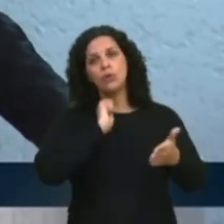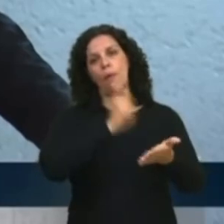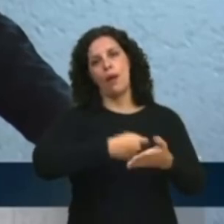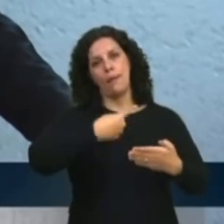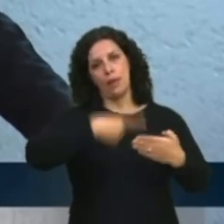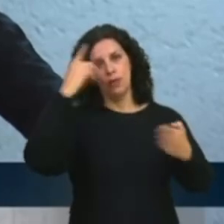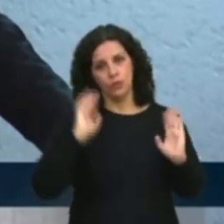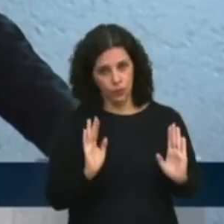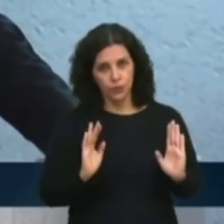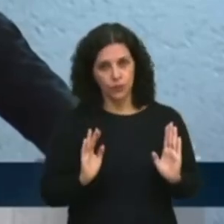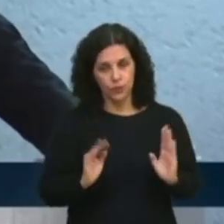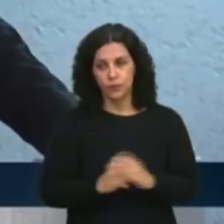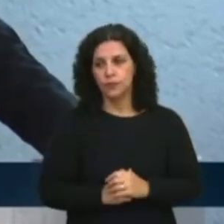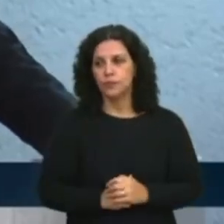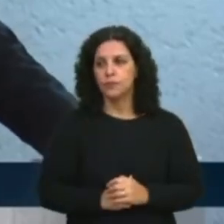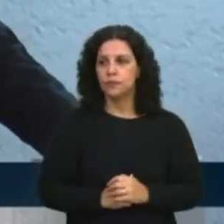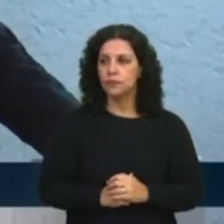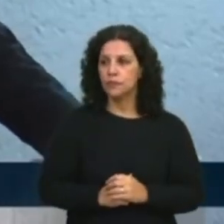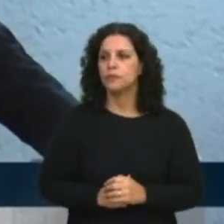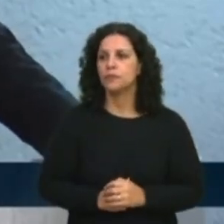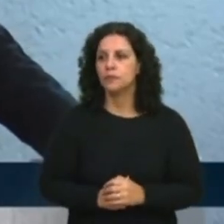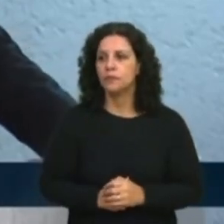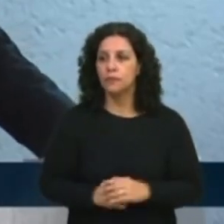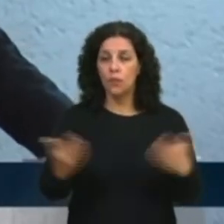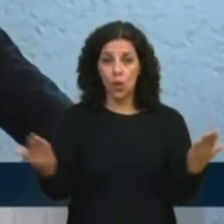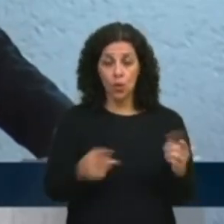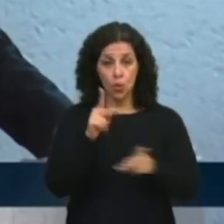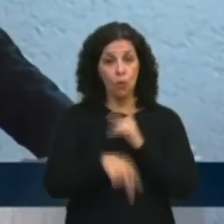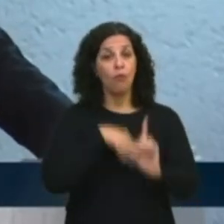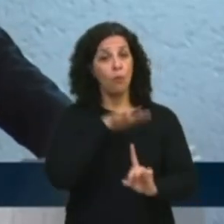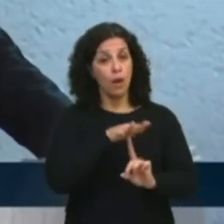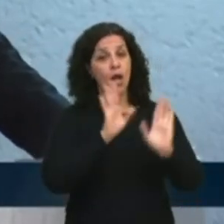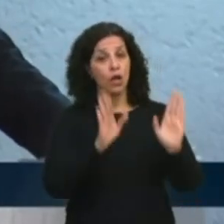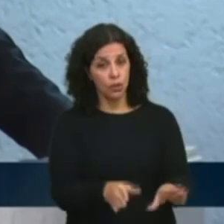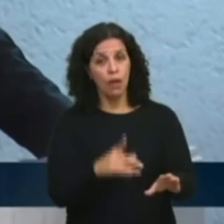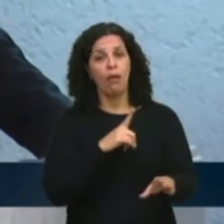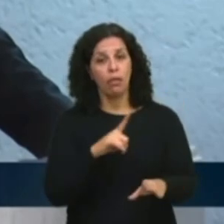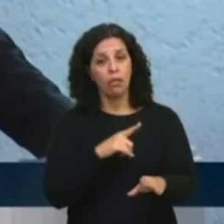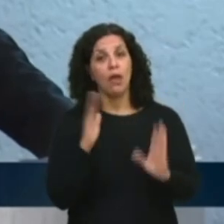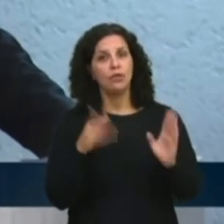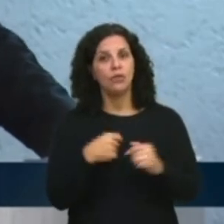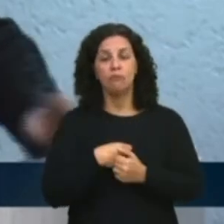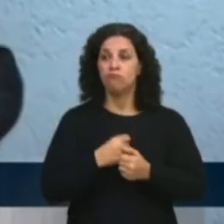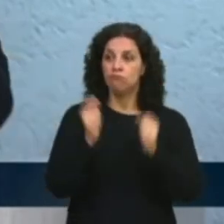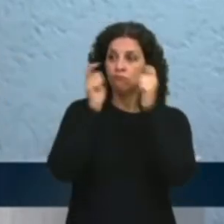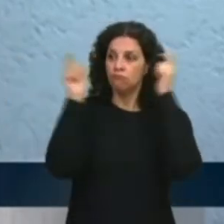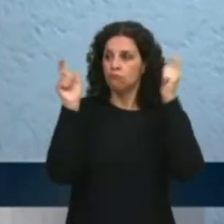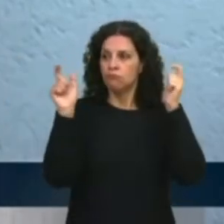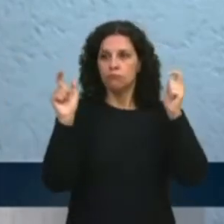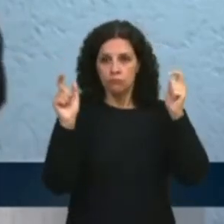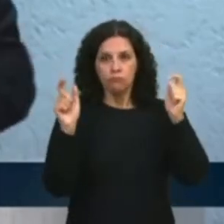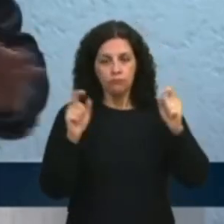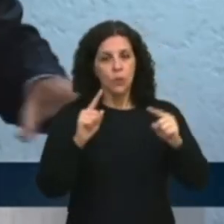antes do início da cobrança do pedágio. Os paranaenses todos tiveram um grande sobressalto quando